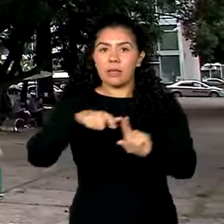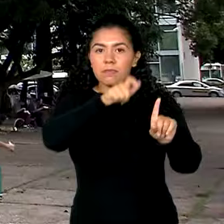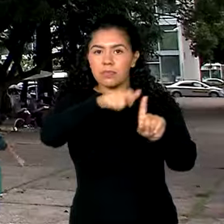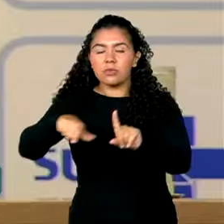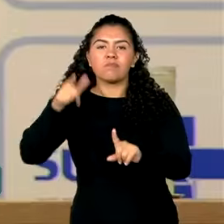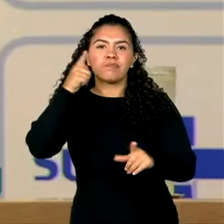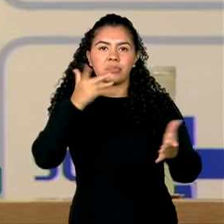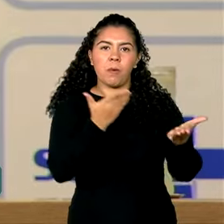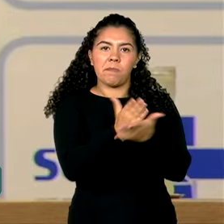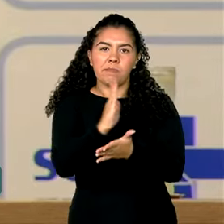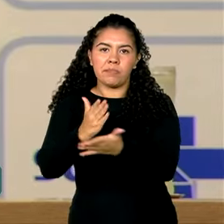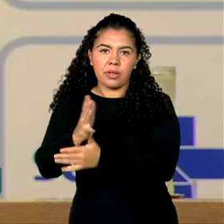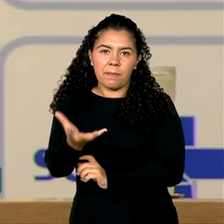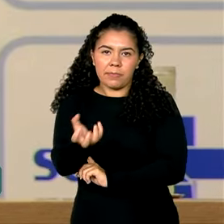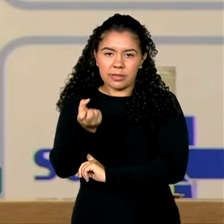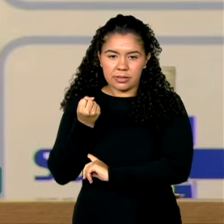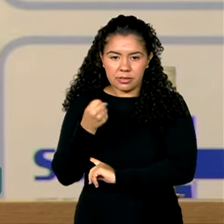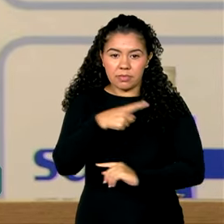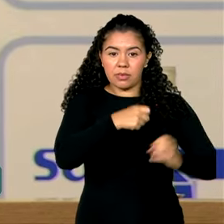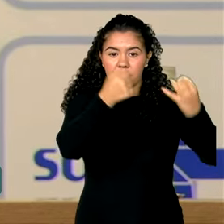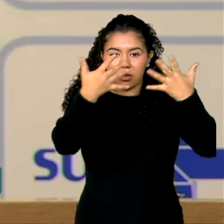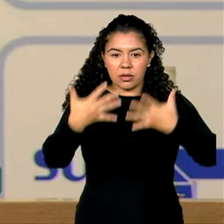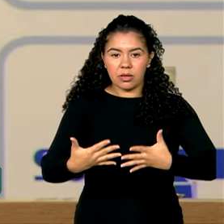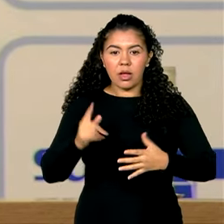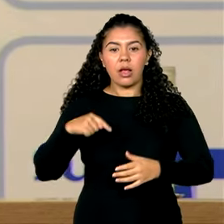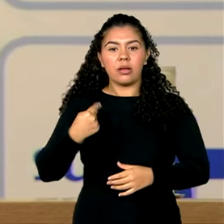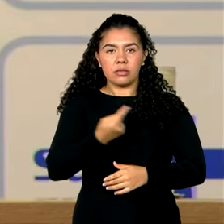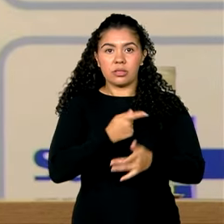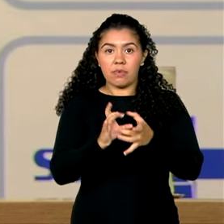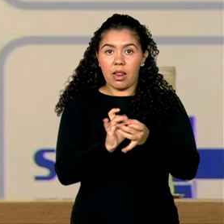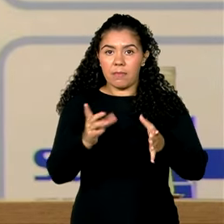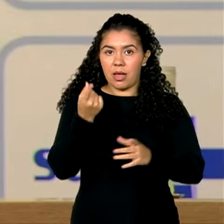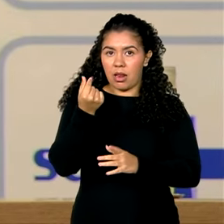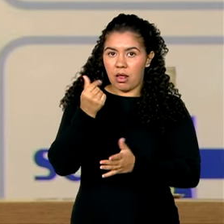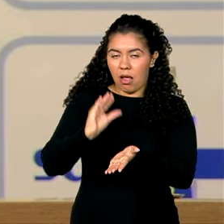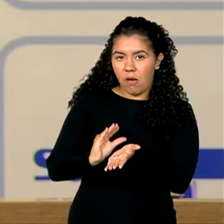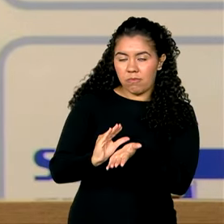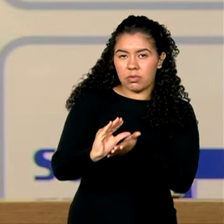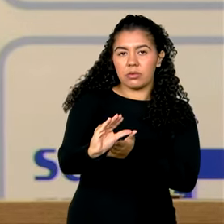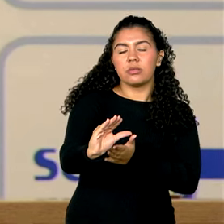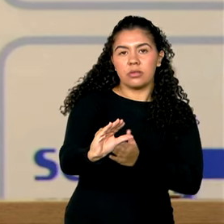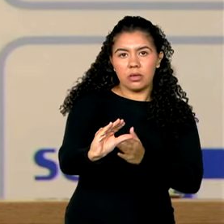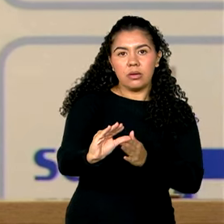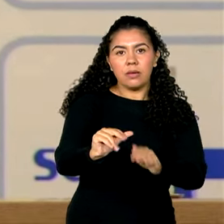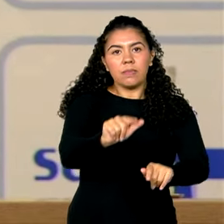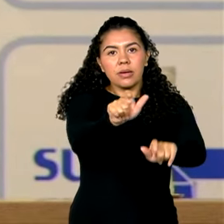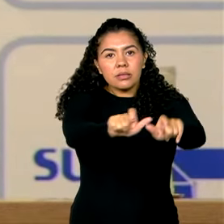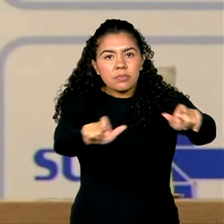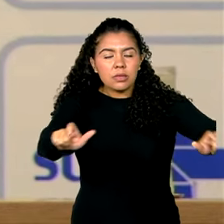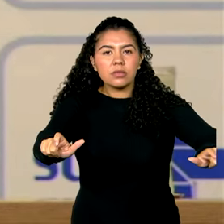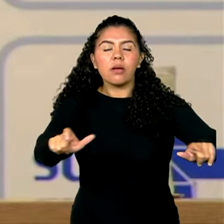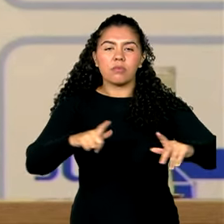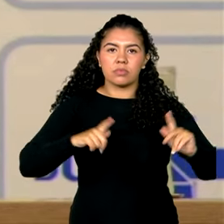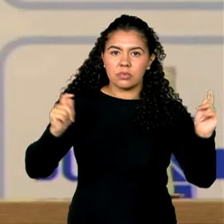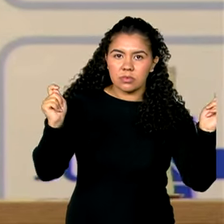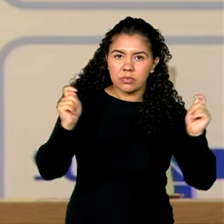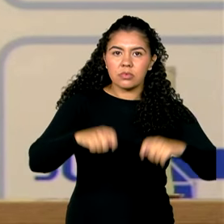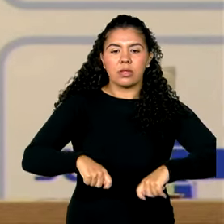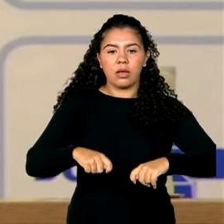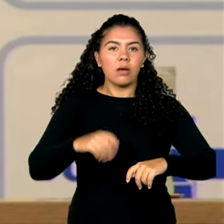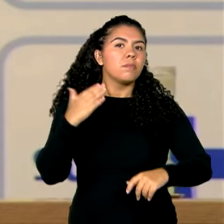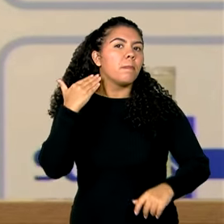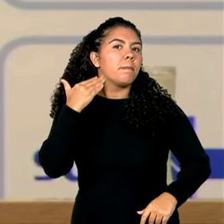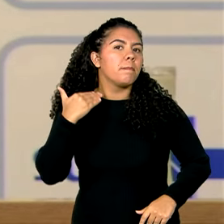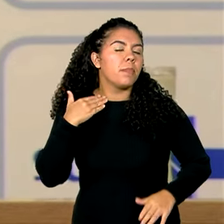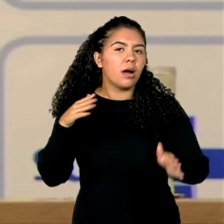contemplados. Nós podemos, então, destinar esse recurso de forma que as pessoas possam diretamente, na sua conta